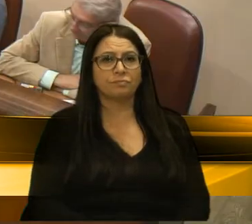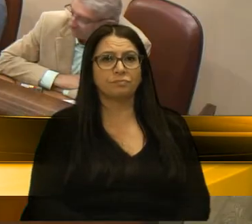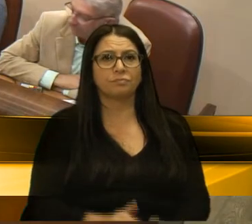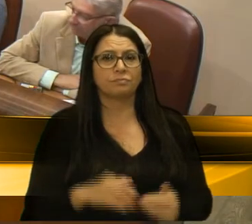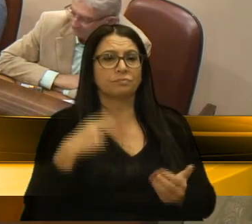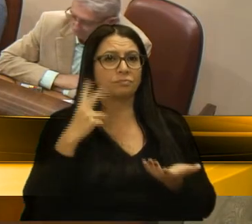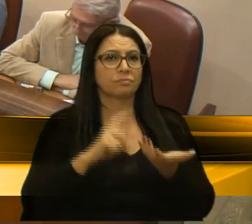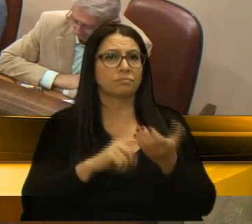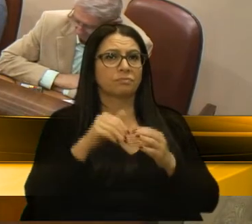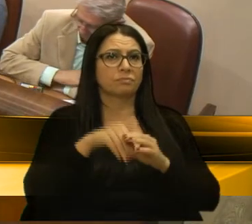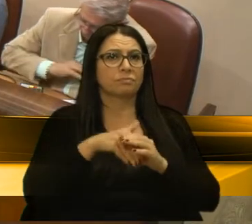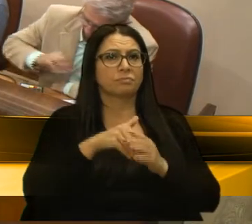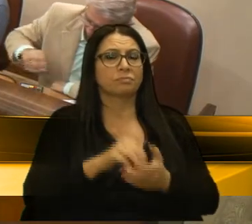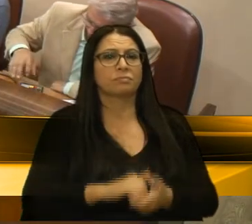Solicito aos vereadores que registrem os seus votos.